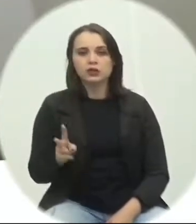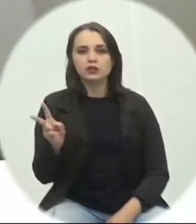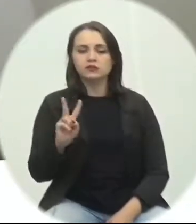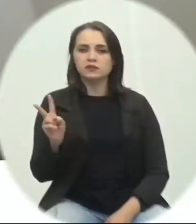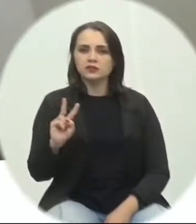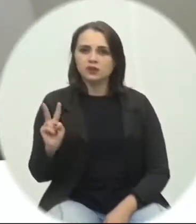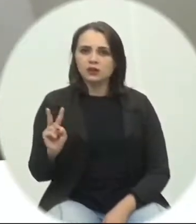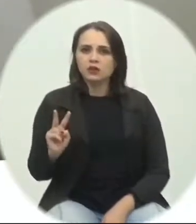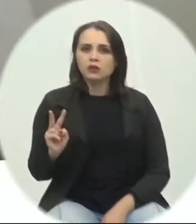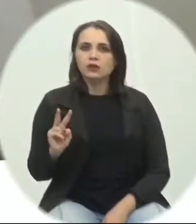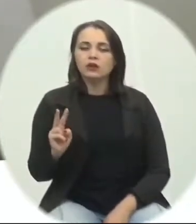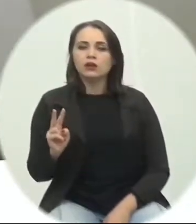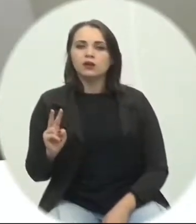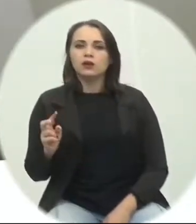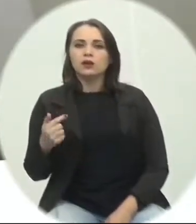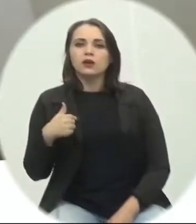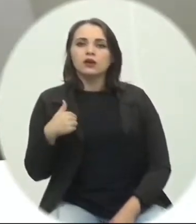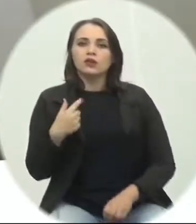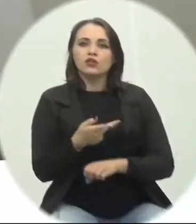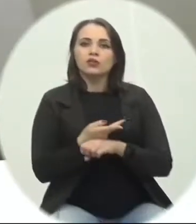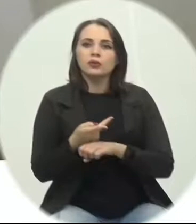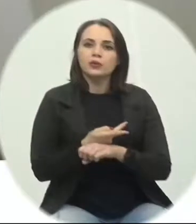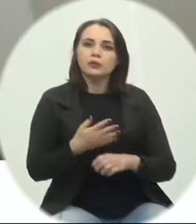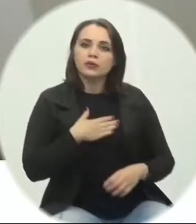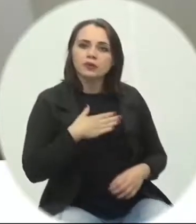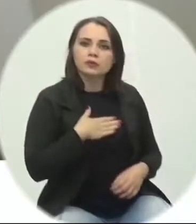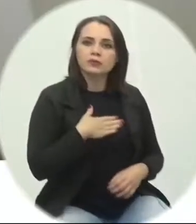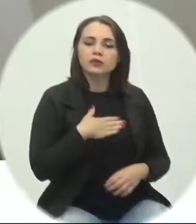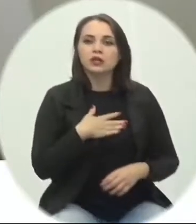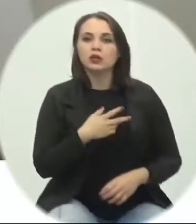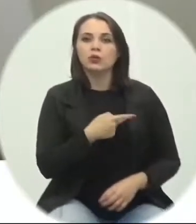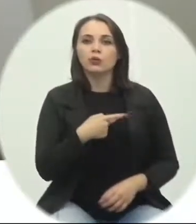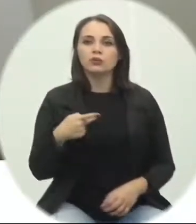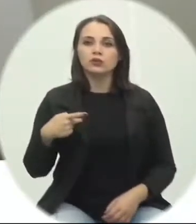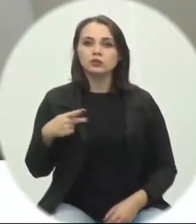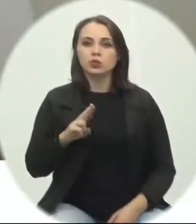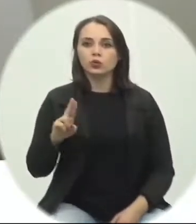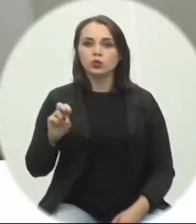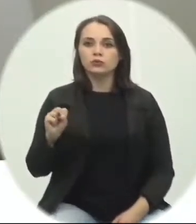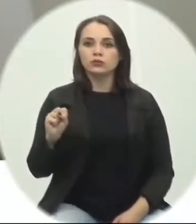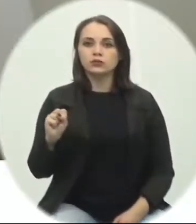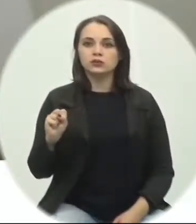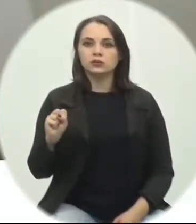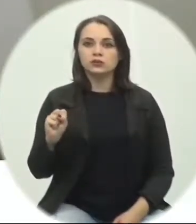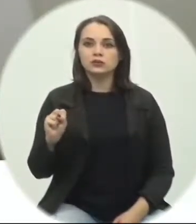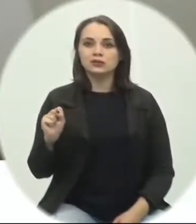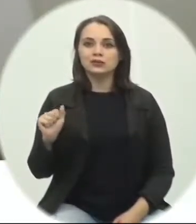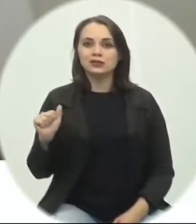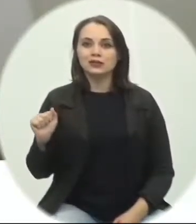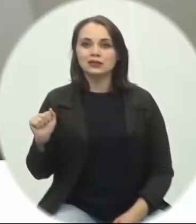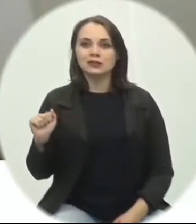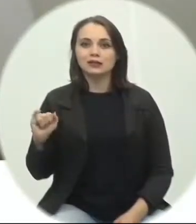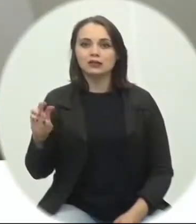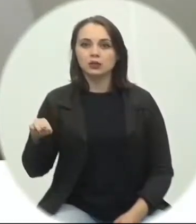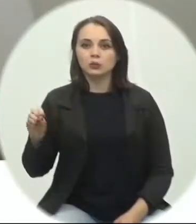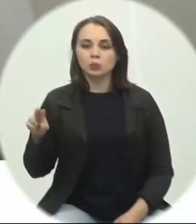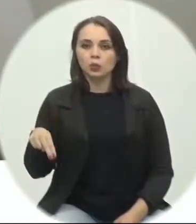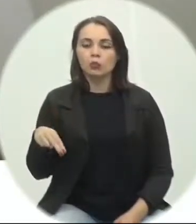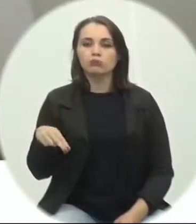vereadoras, eu fui procurado, então, por esse pastor Simon, que